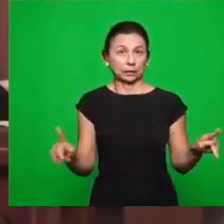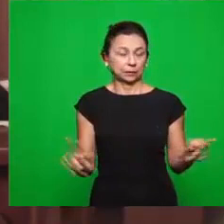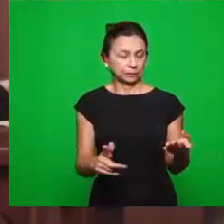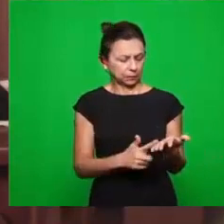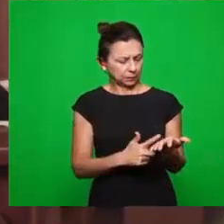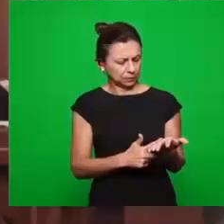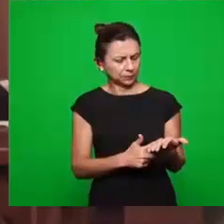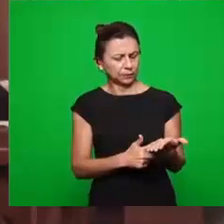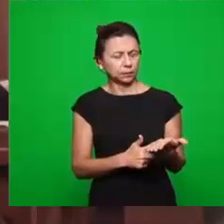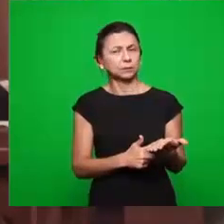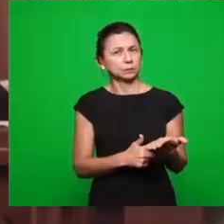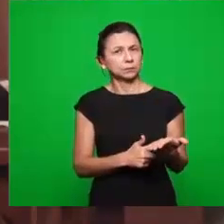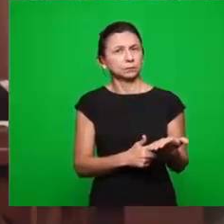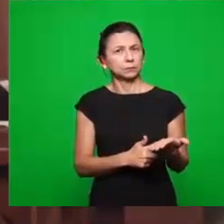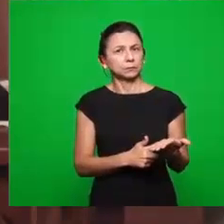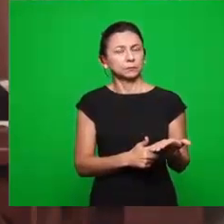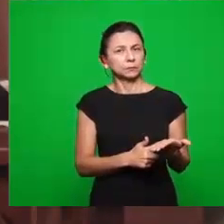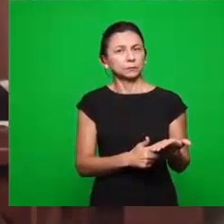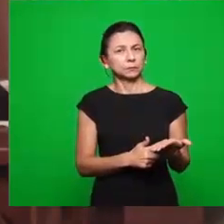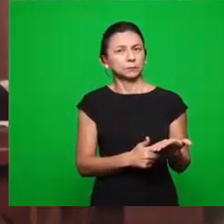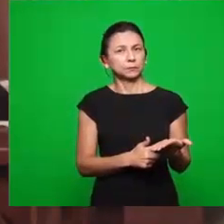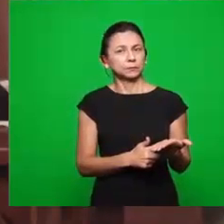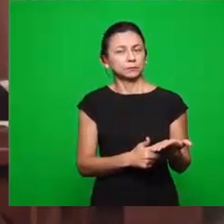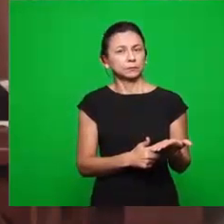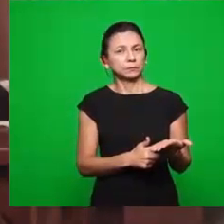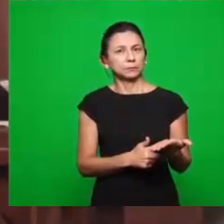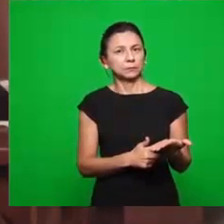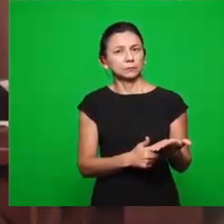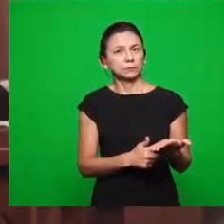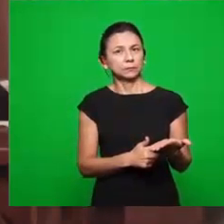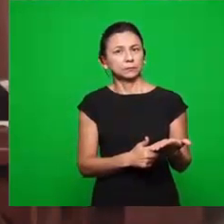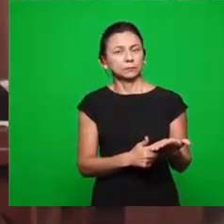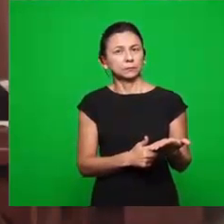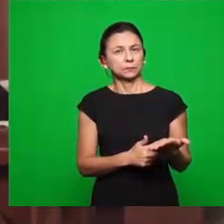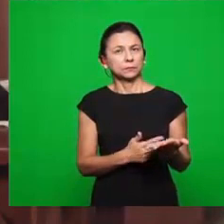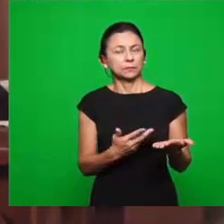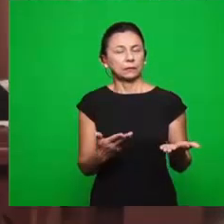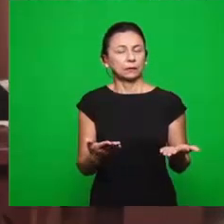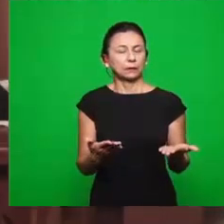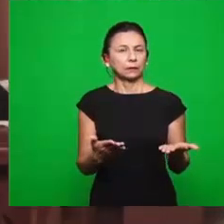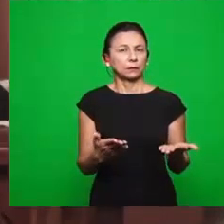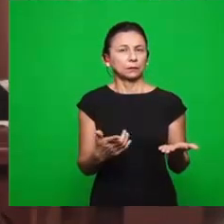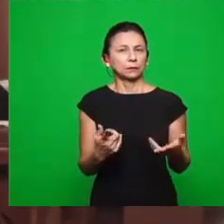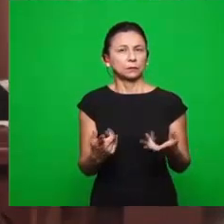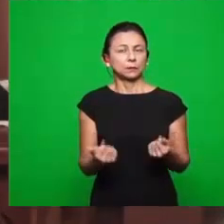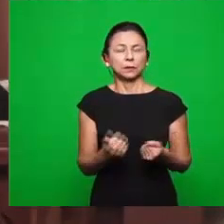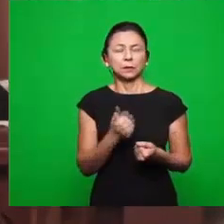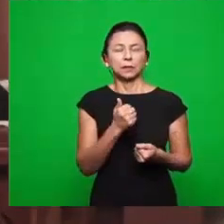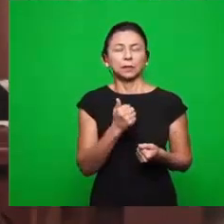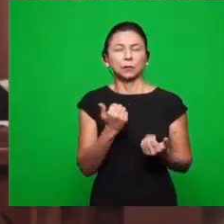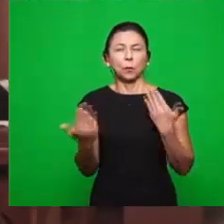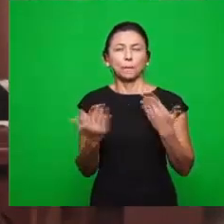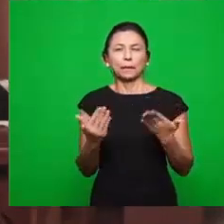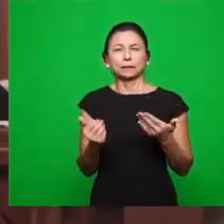nos coloca, ele é colocado como se fosse um divisor de